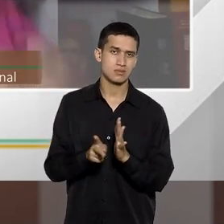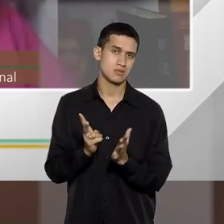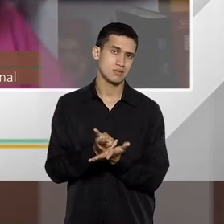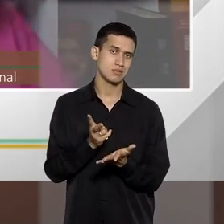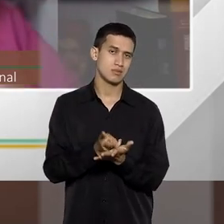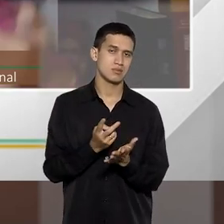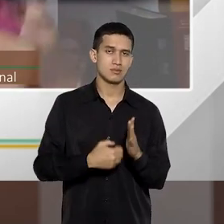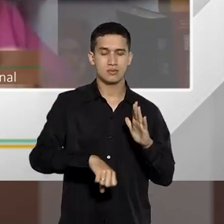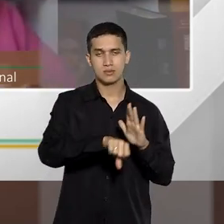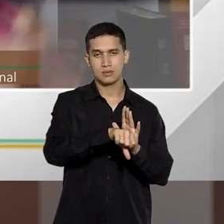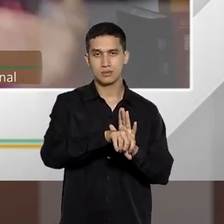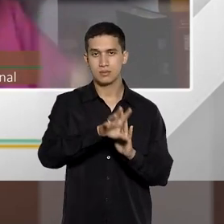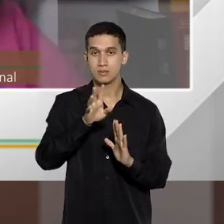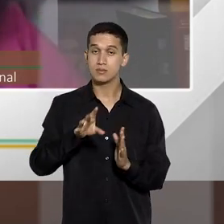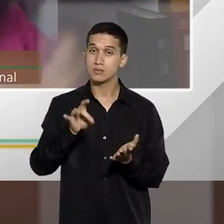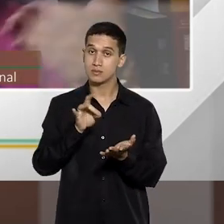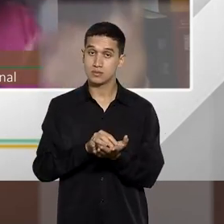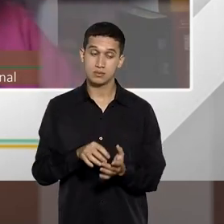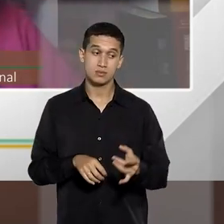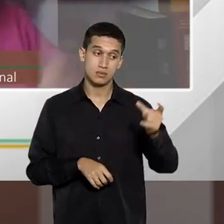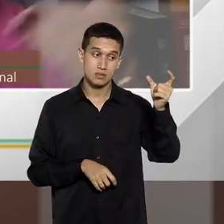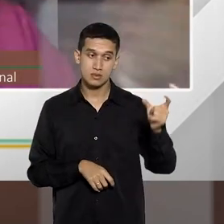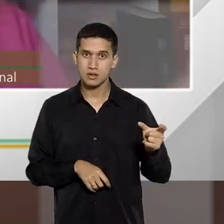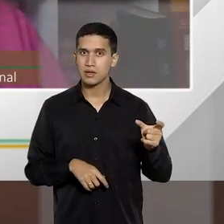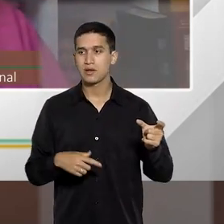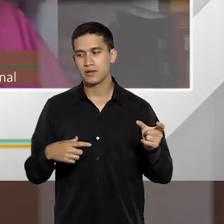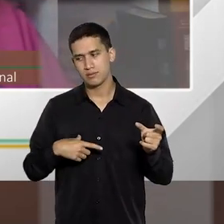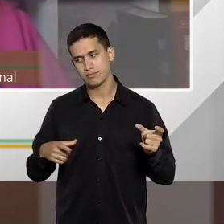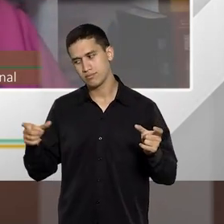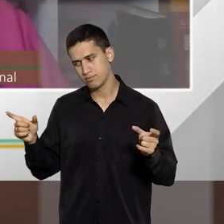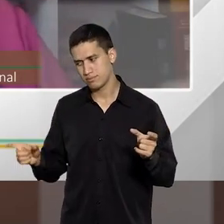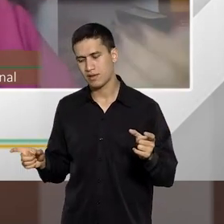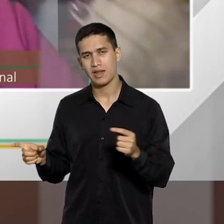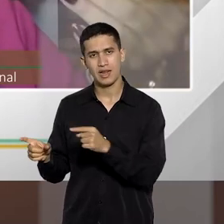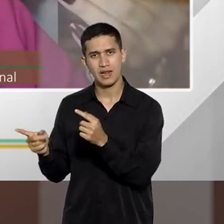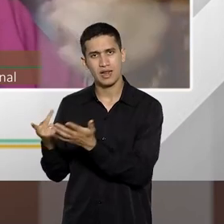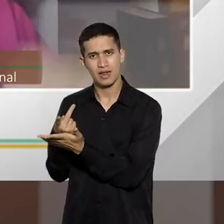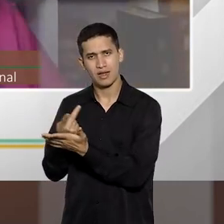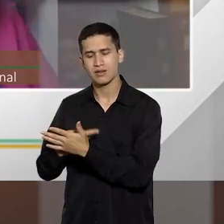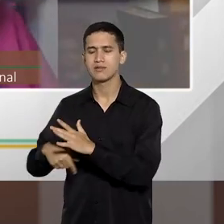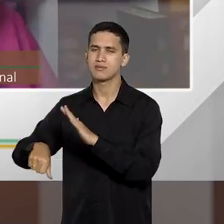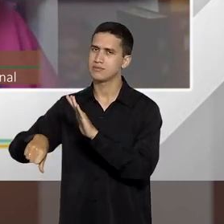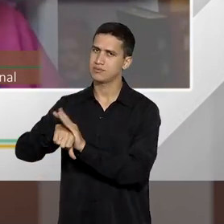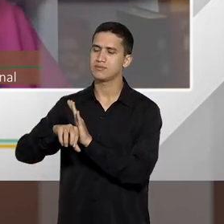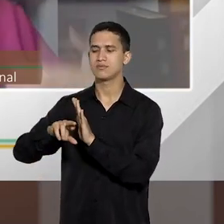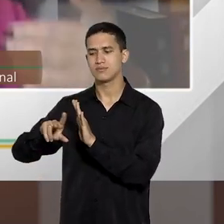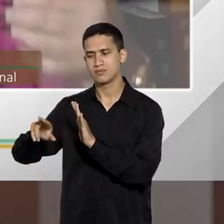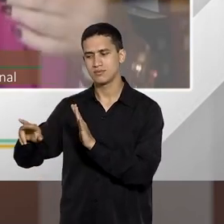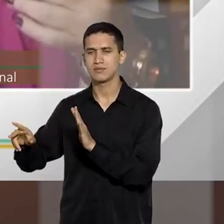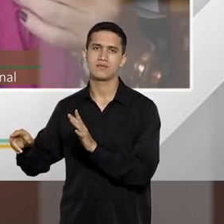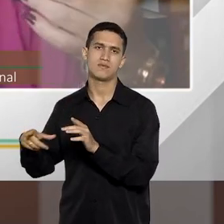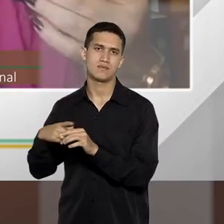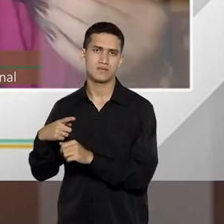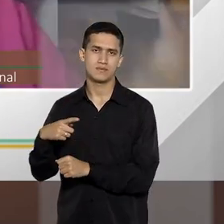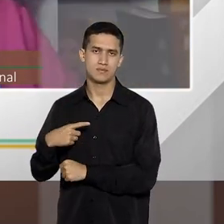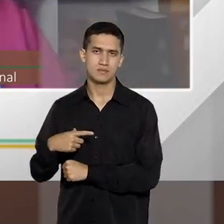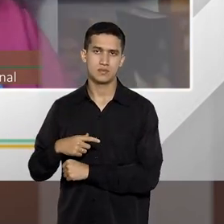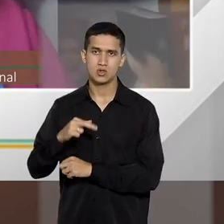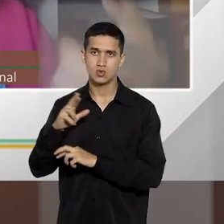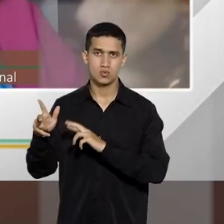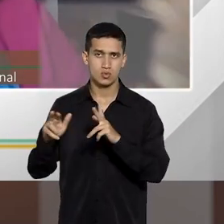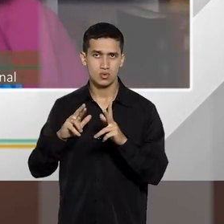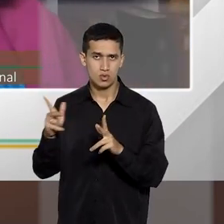indivíduo, de fato, praticou várias condutas com ações distintas, agora,